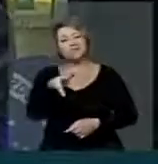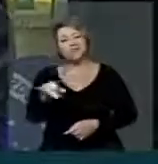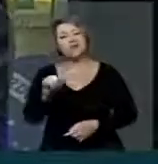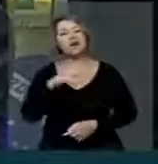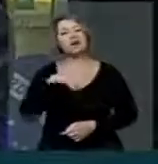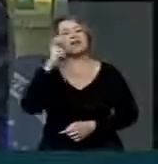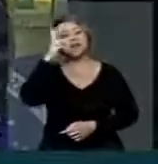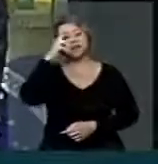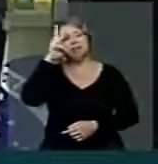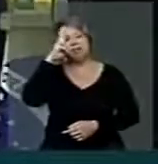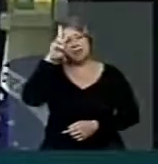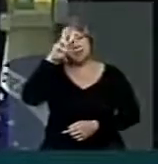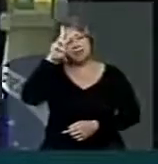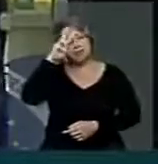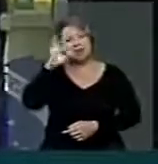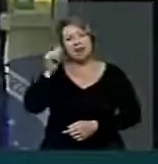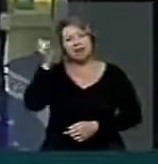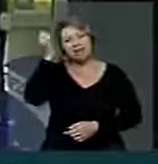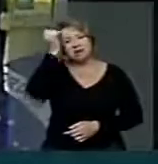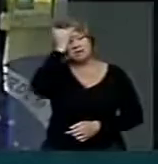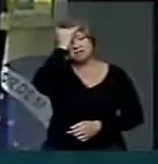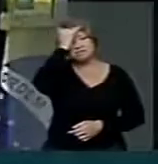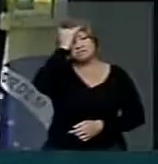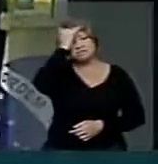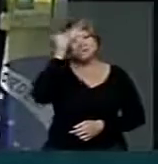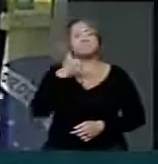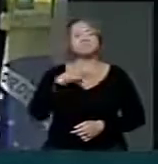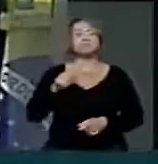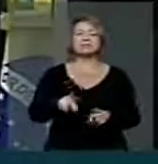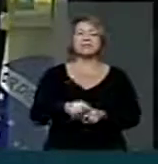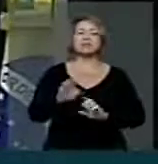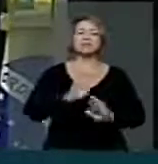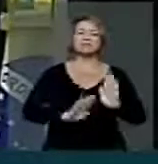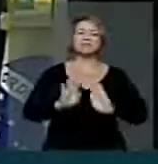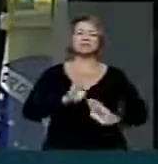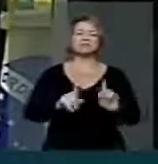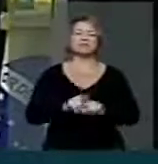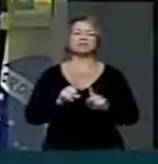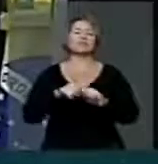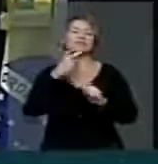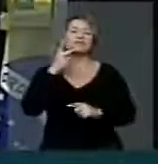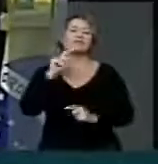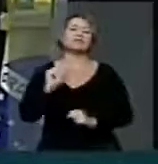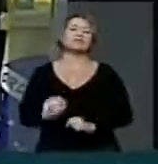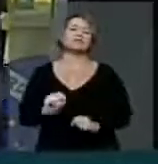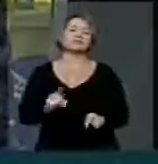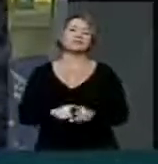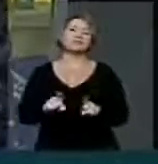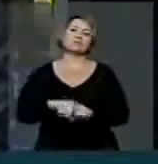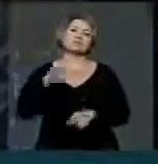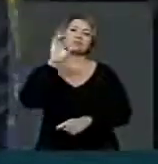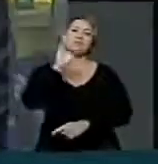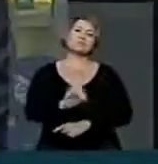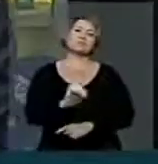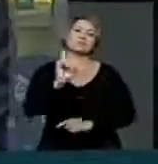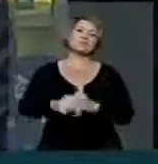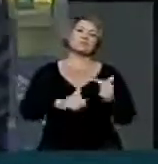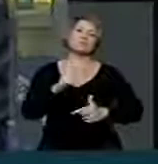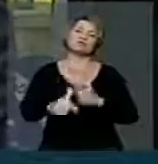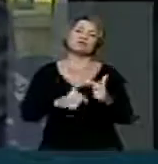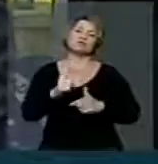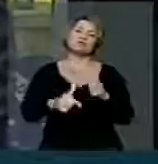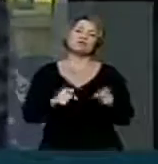lembrará de que deveria ter sido mais zeloso no capítulo que diz respeito ao direito dos trabalhadores,